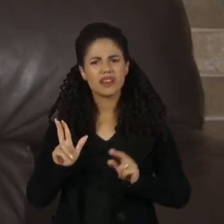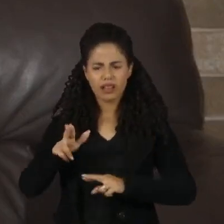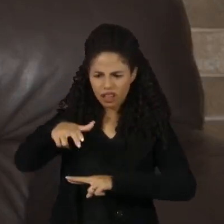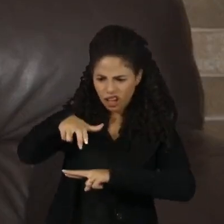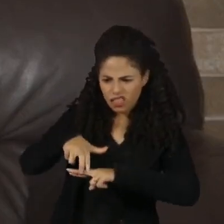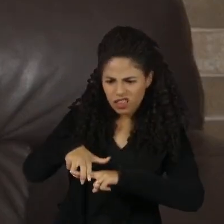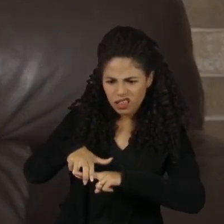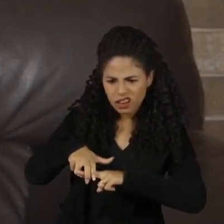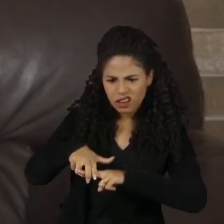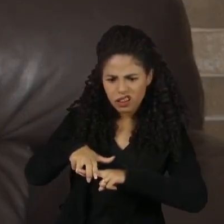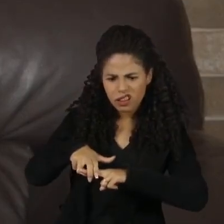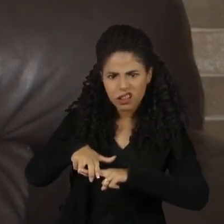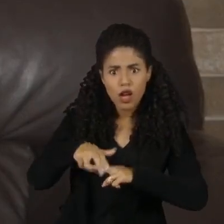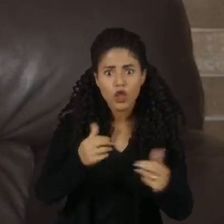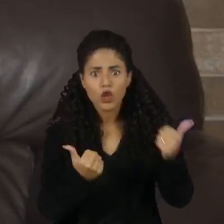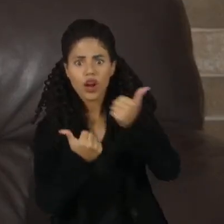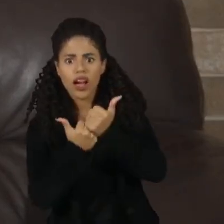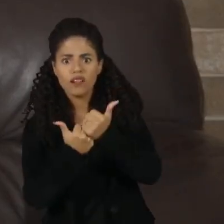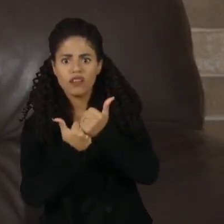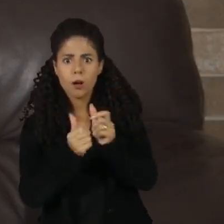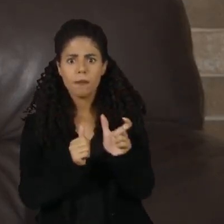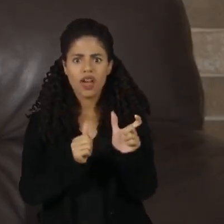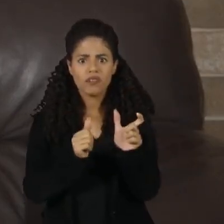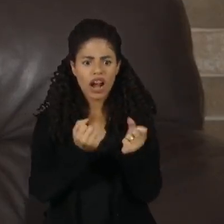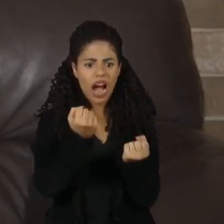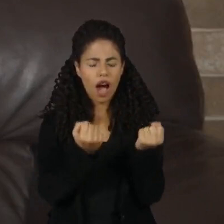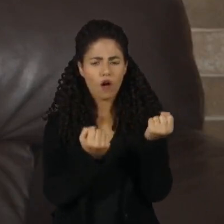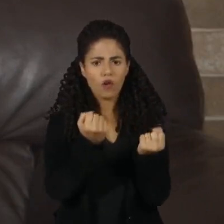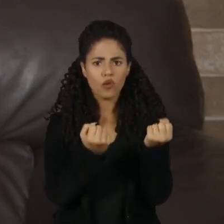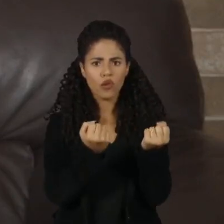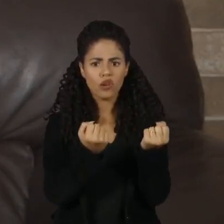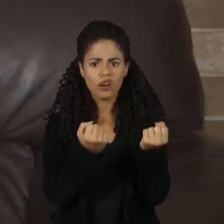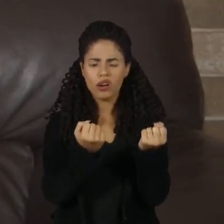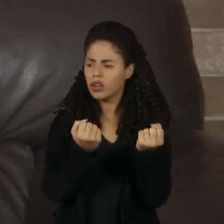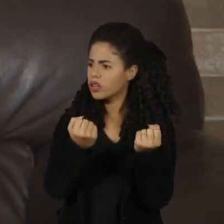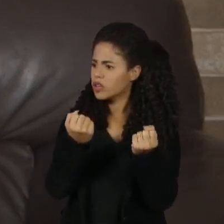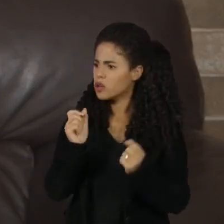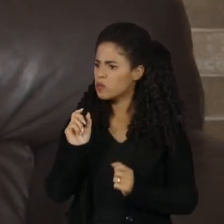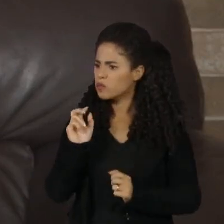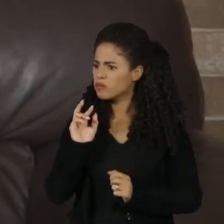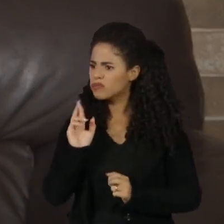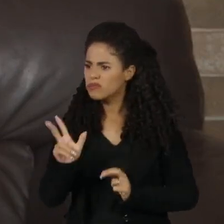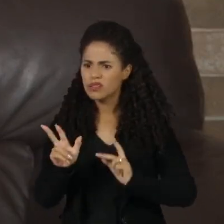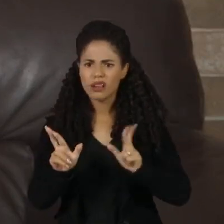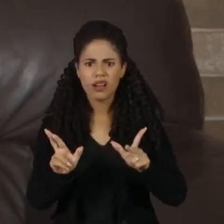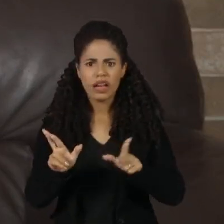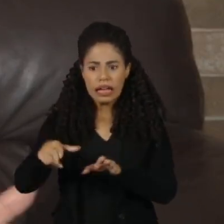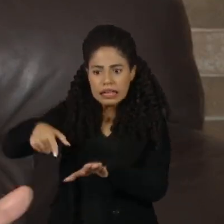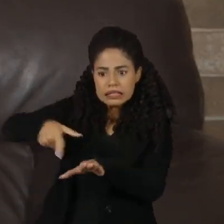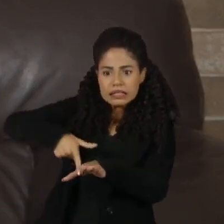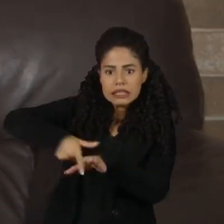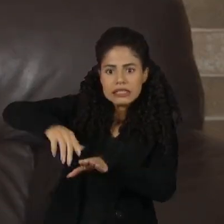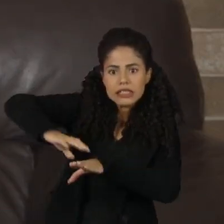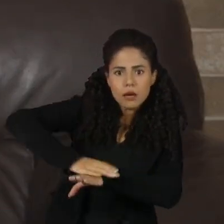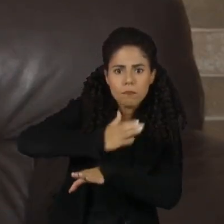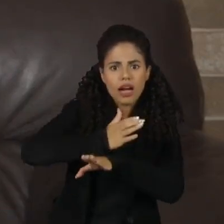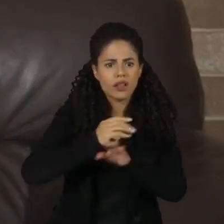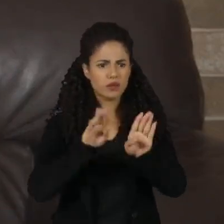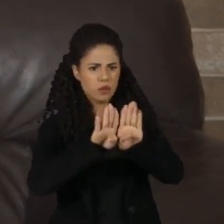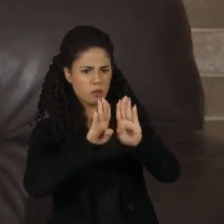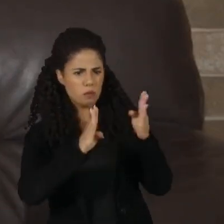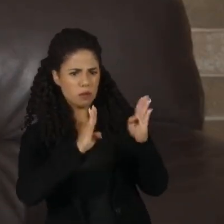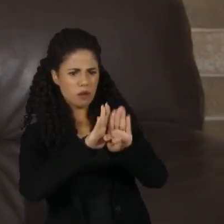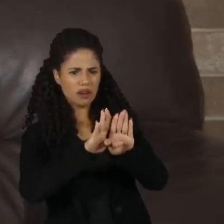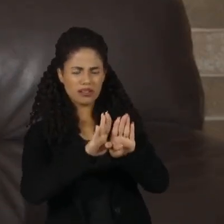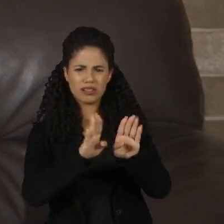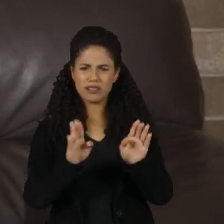carro. Era uma mudança muito forte de palavras. Eu ia falar sapato, falava porta. Então